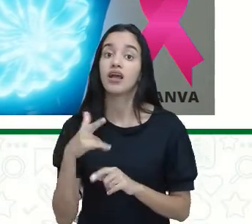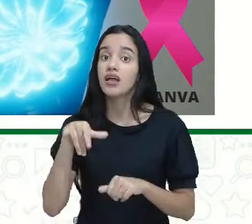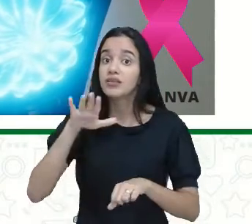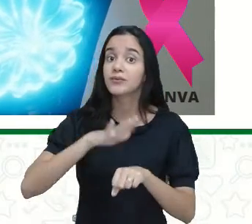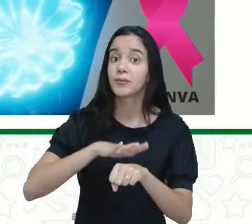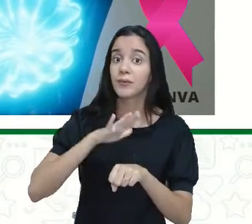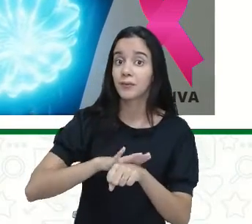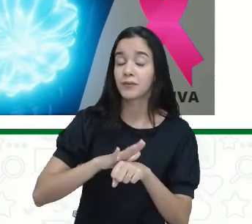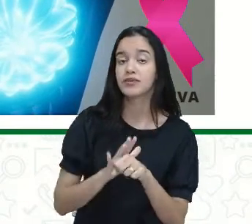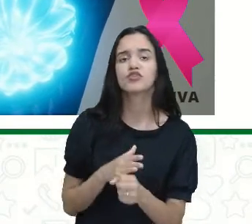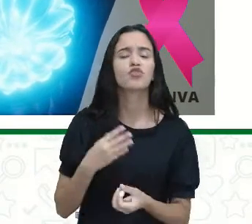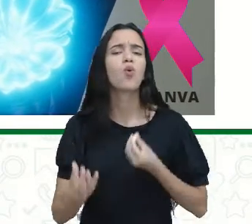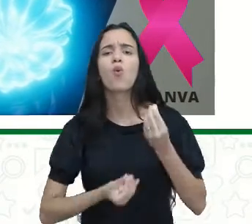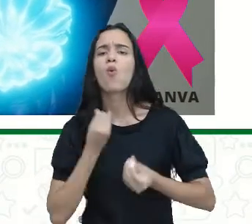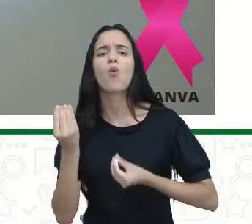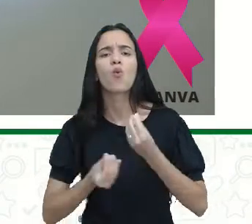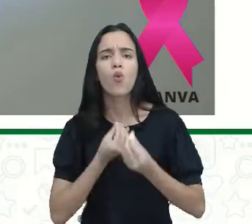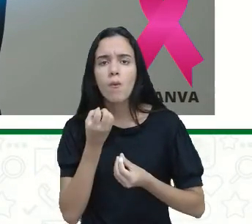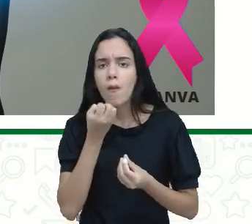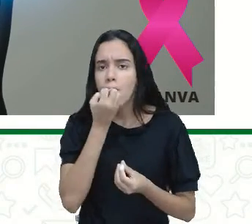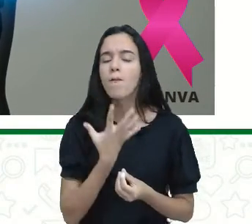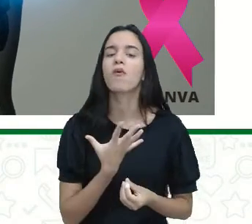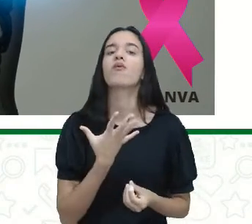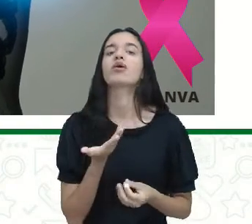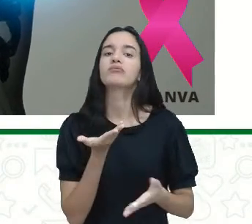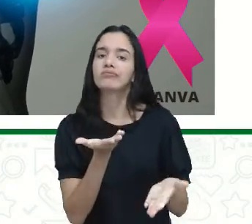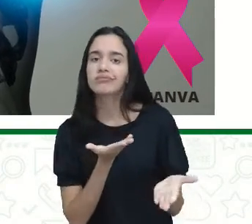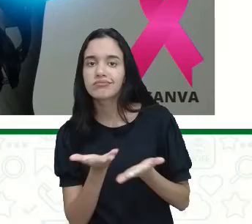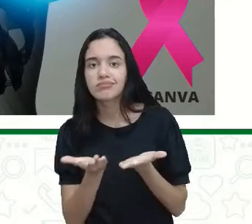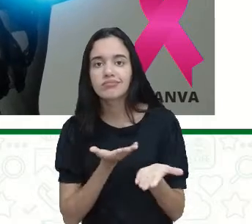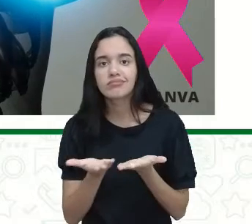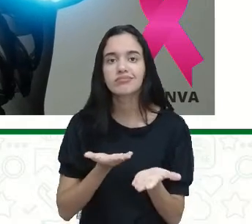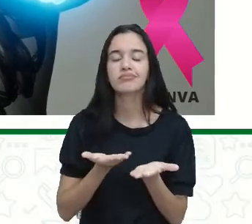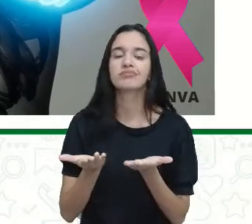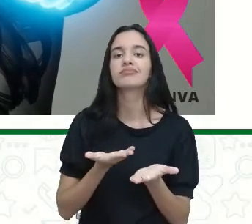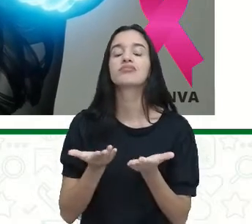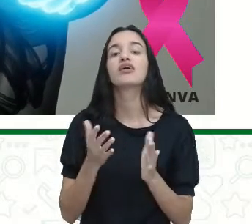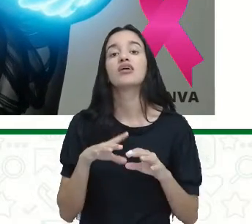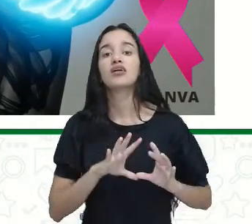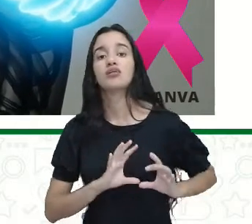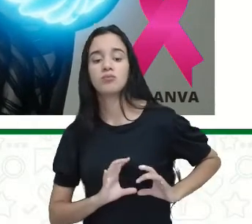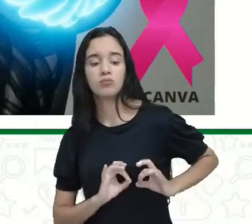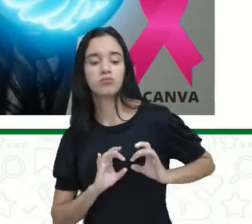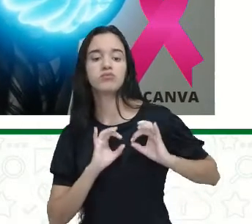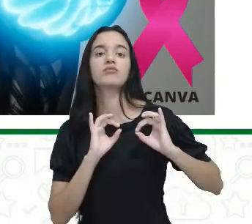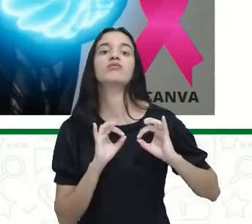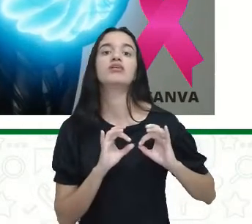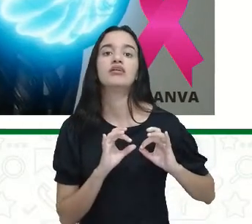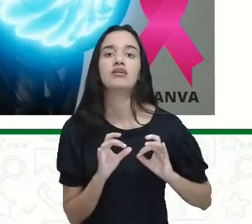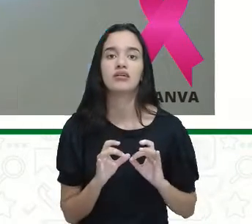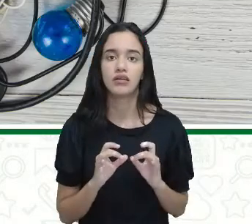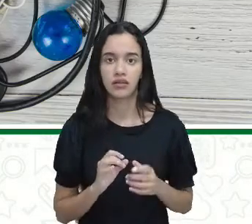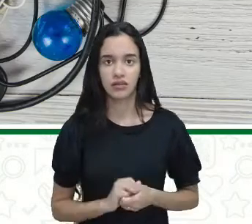situações. Como ela beneficia o tratamento precoce do câncer de mama.